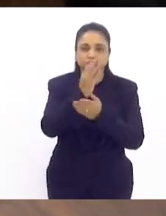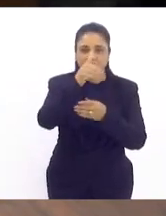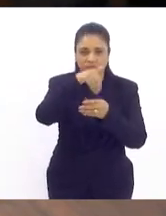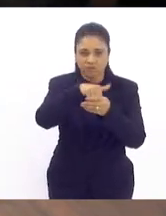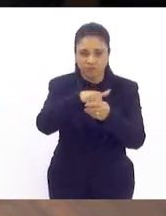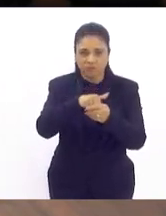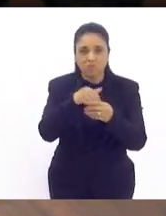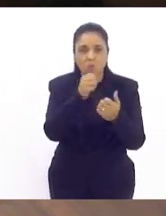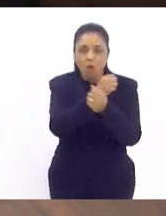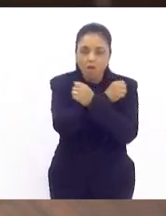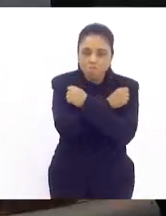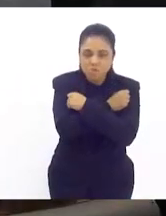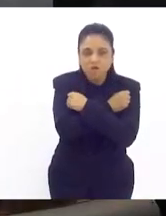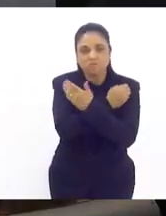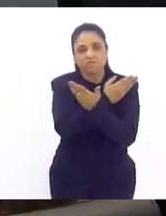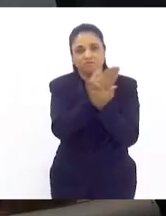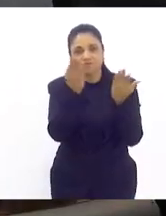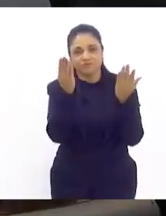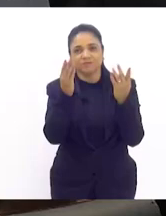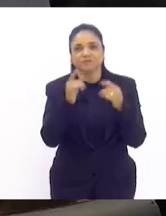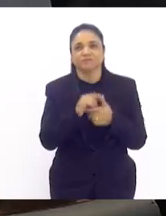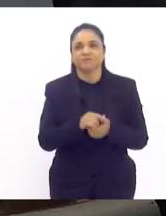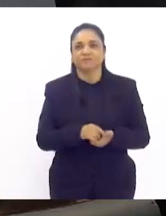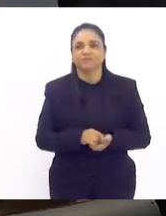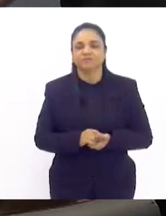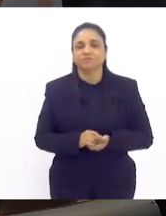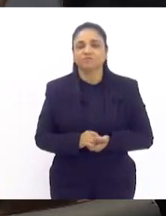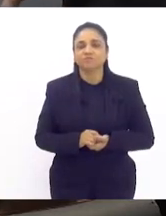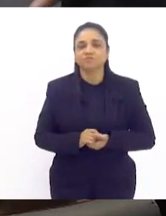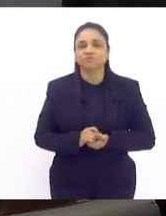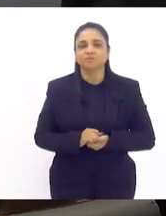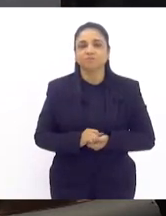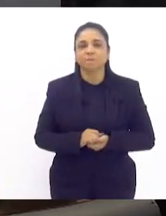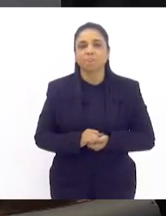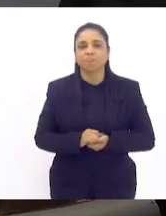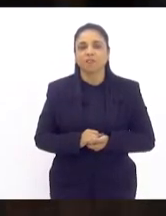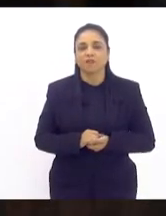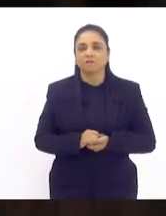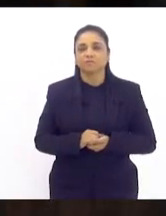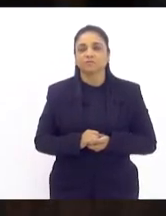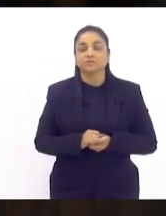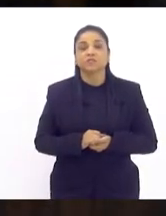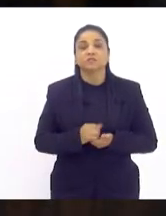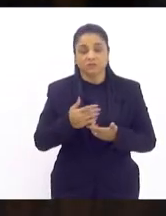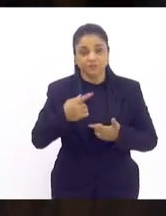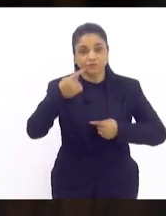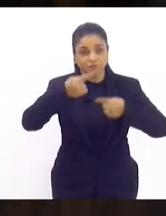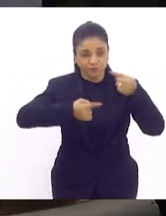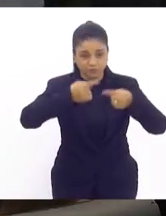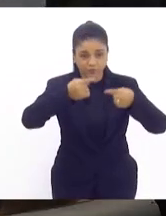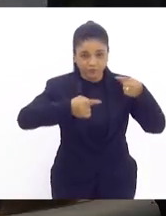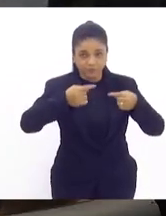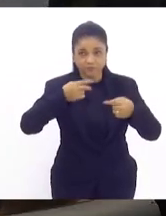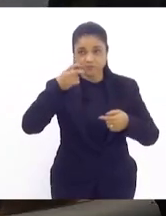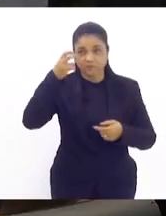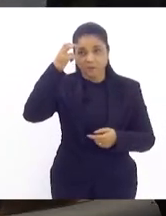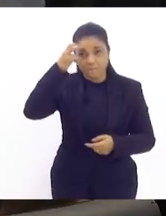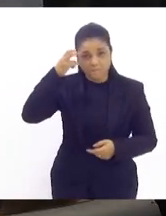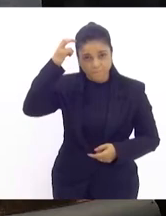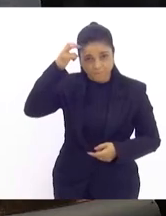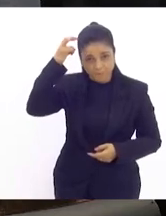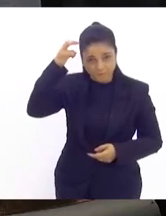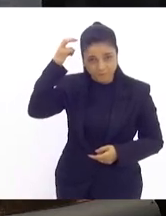abraço em vocês para discutir presidente fala deputada Verônica Lima presidente em primeiro lugar eu